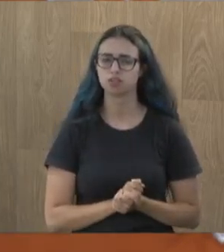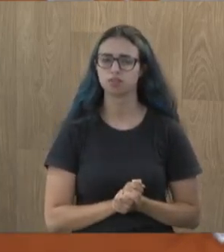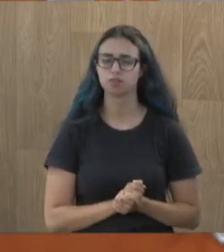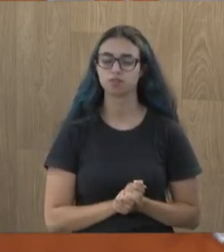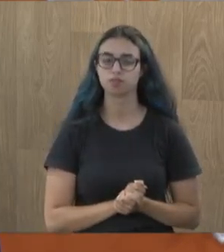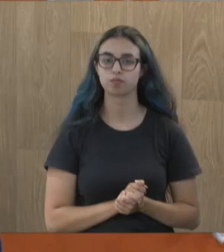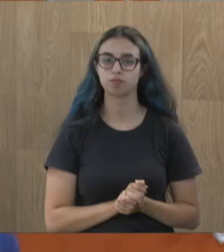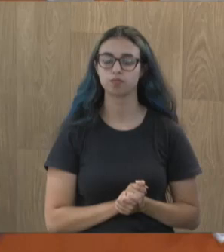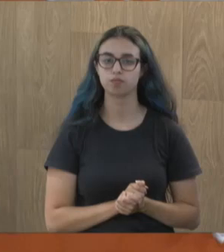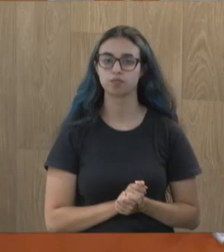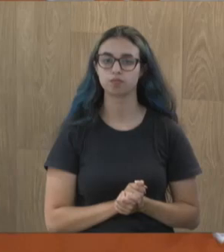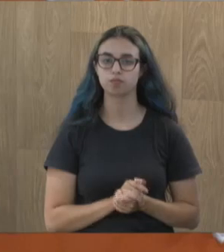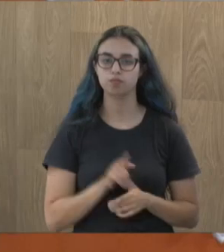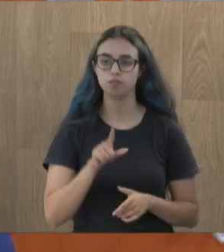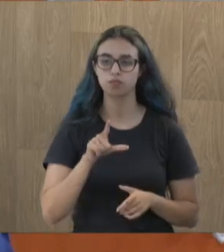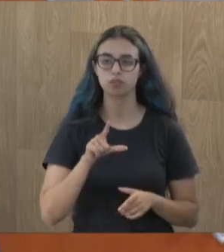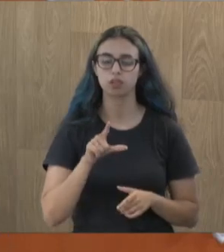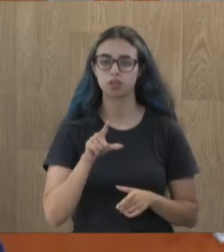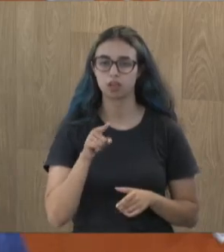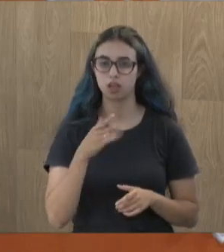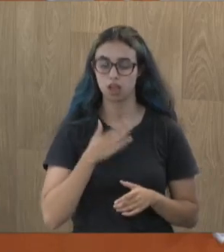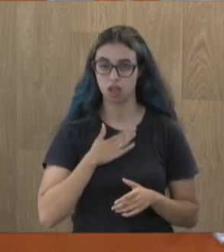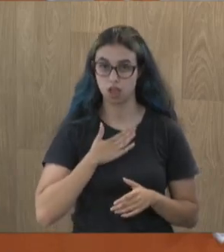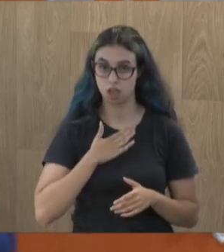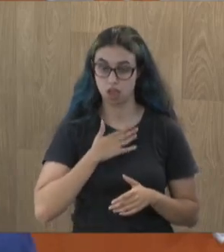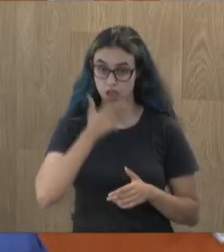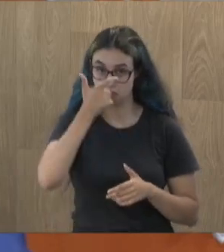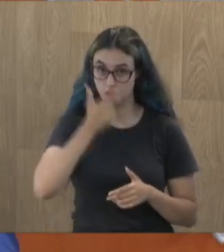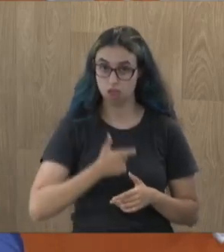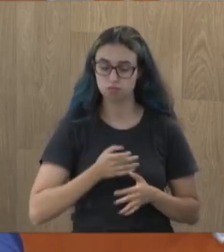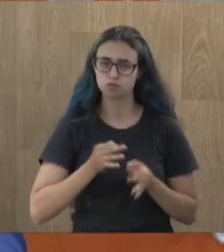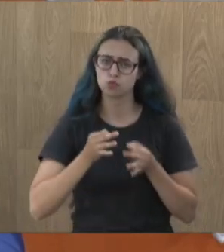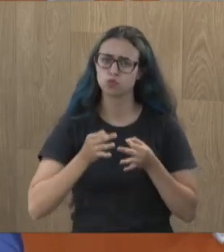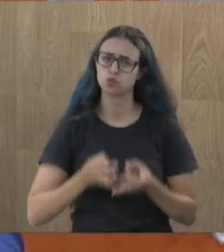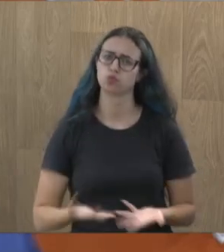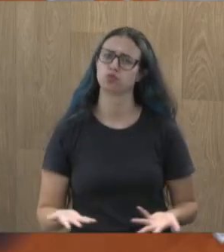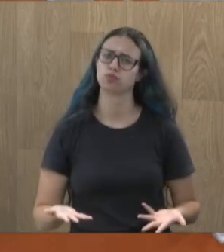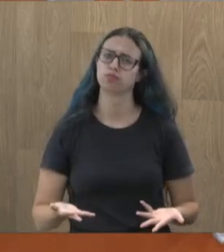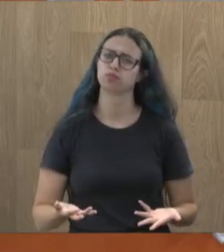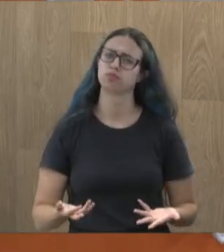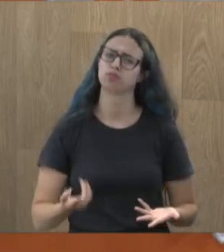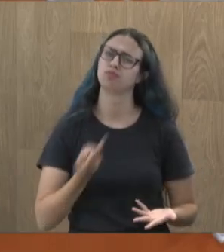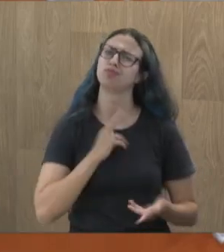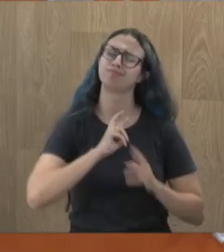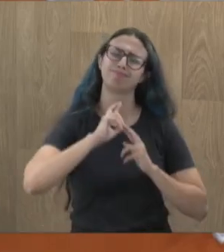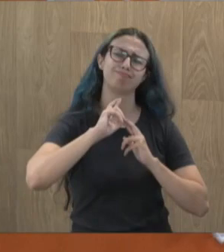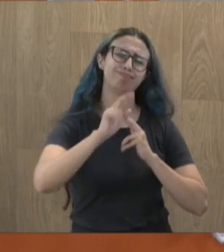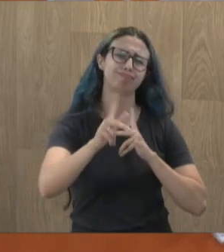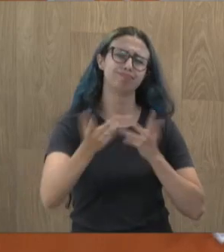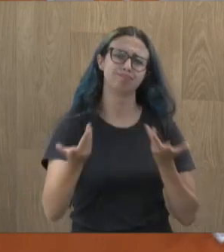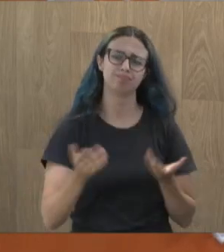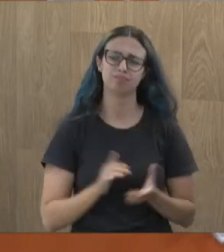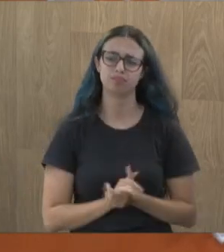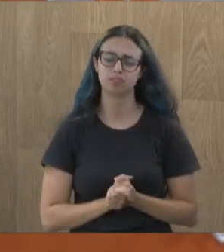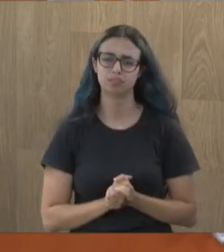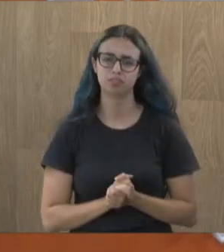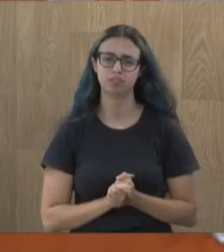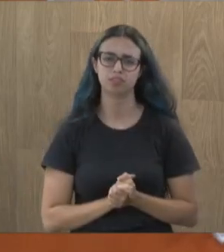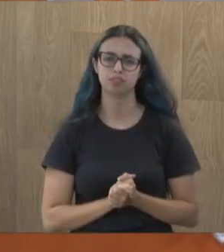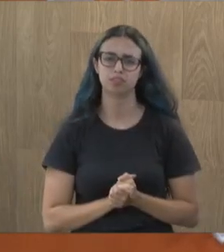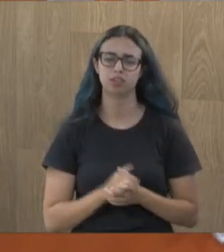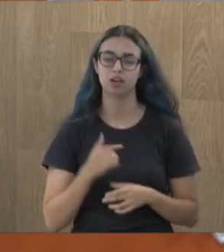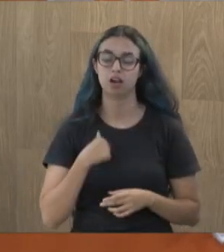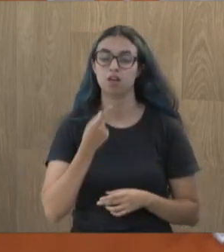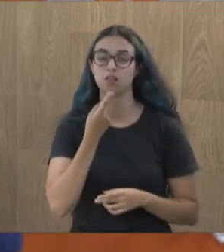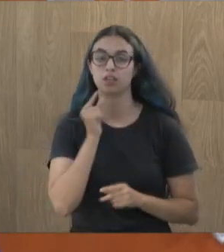mexendo com uma pessoa honrada, rapaz. Diferente de você. Que fica, ó, eu falei com você. Não